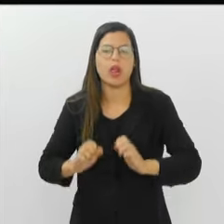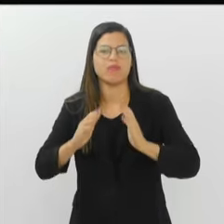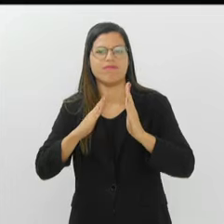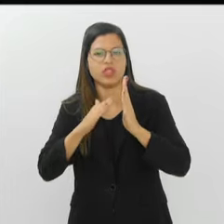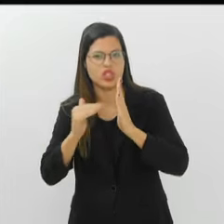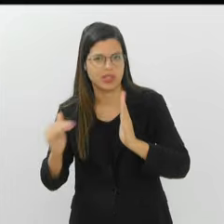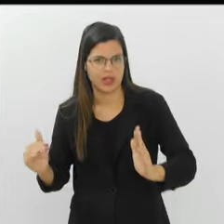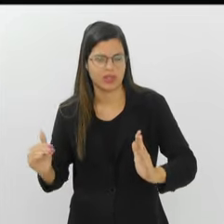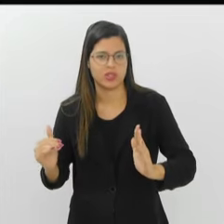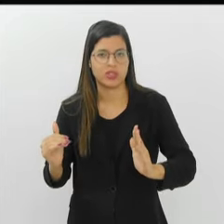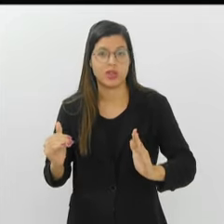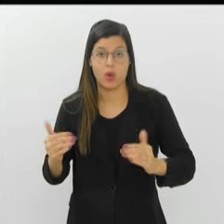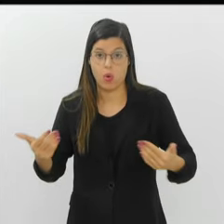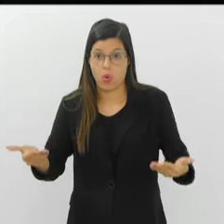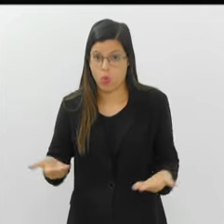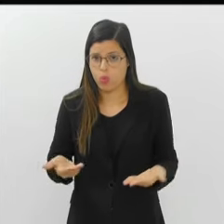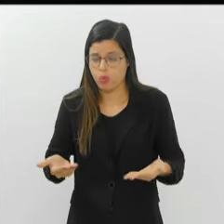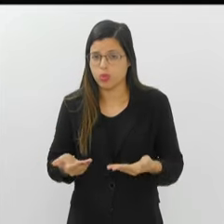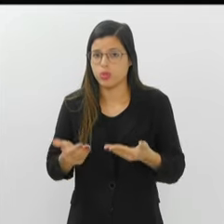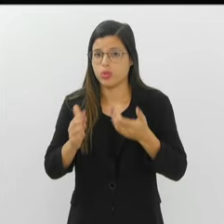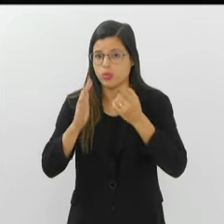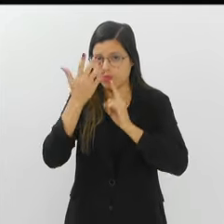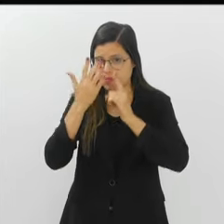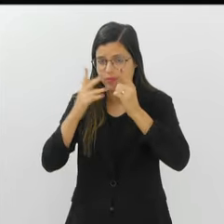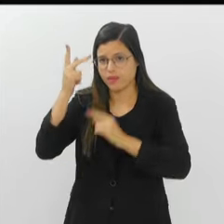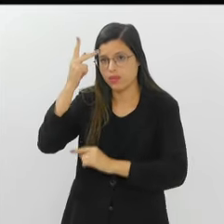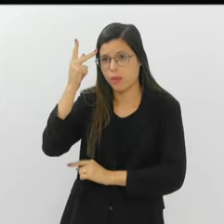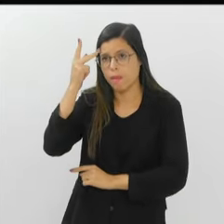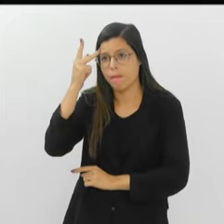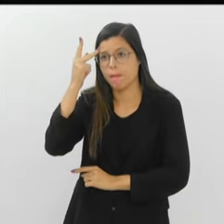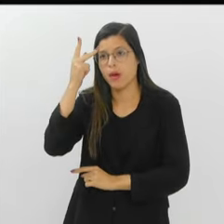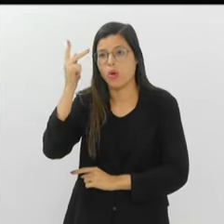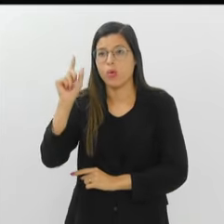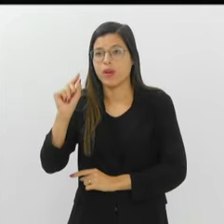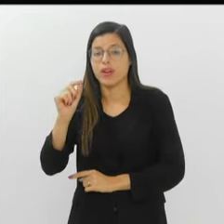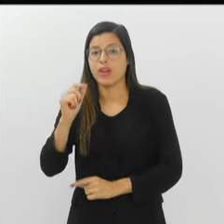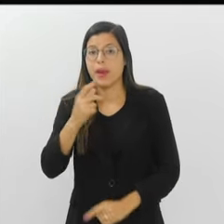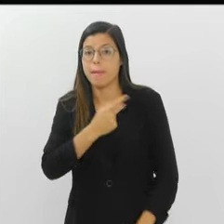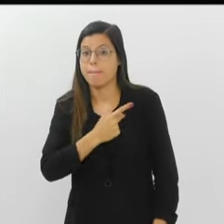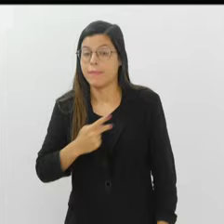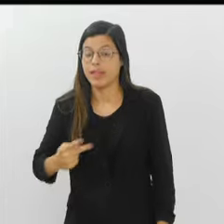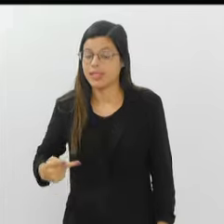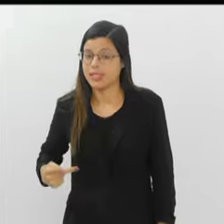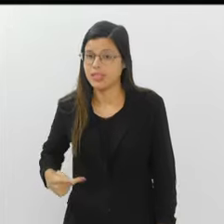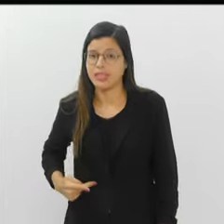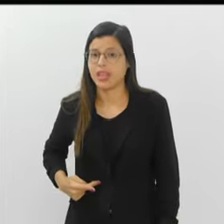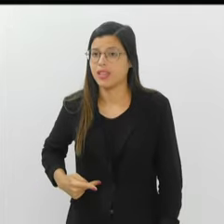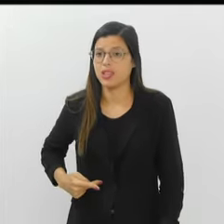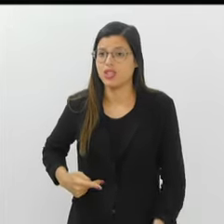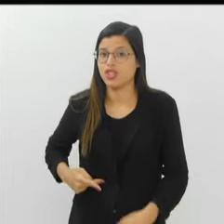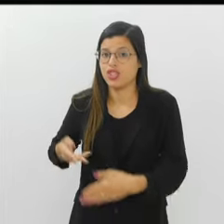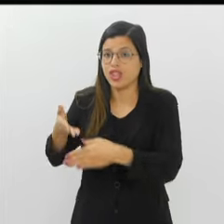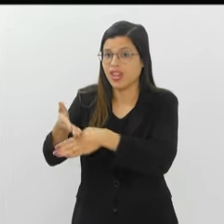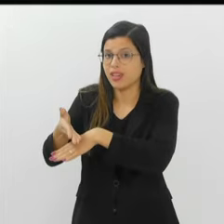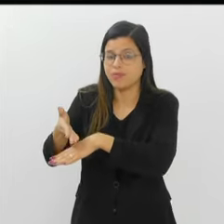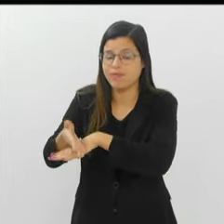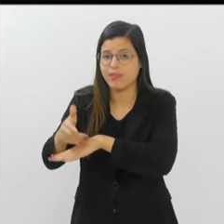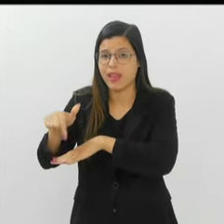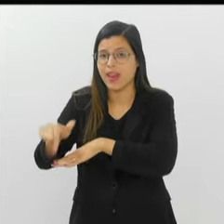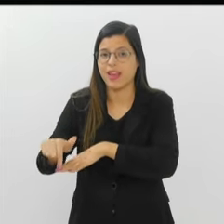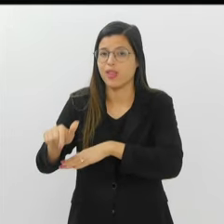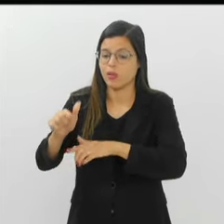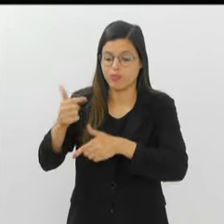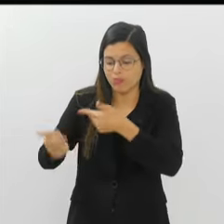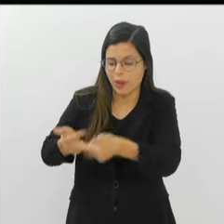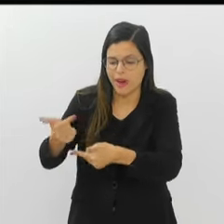solução estética. Tanto que hoje o Carnaval de São Paulo é muito marcado por presidentes que se intrometem muito dentro do processo de